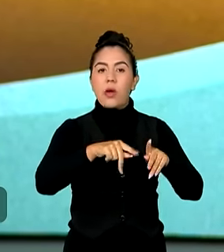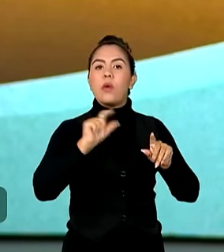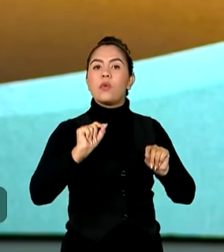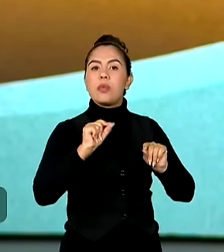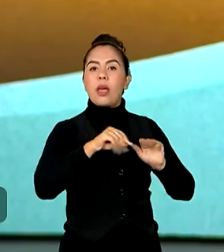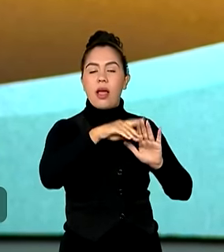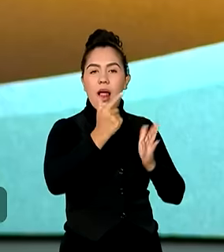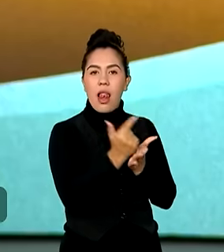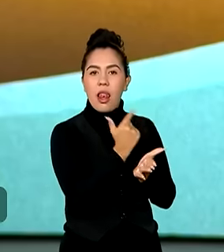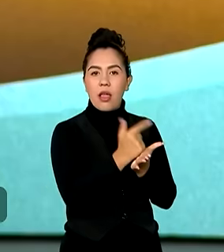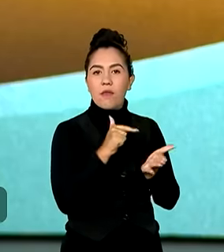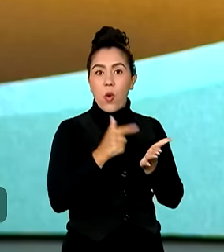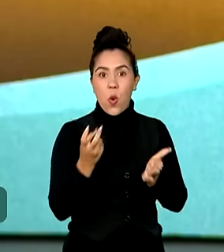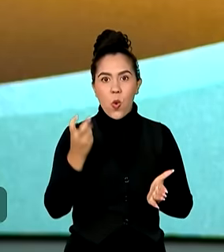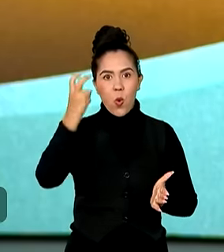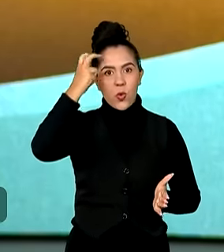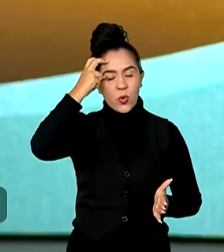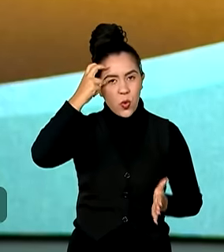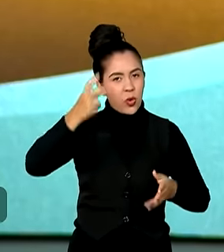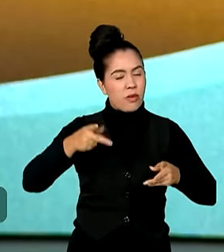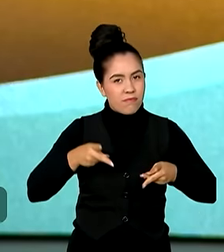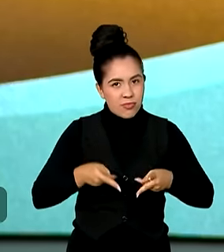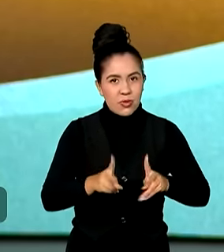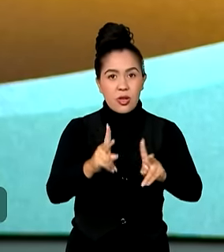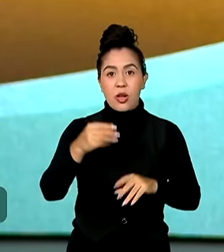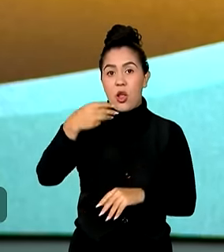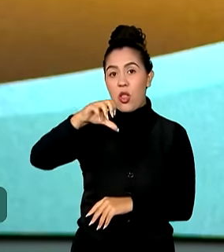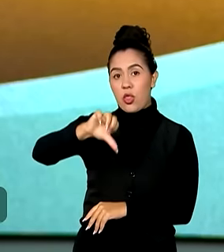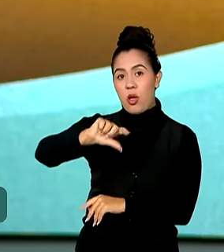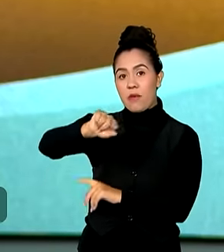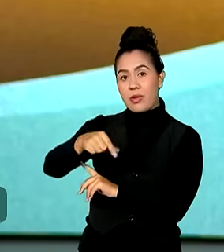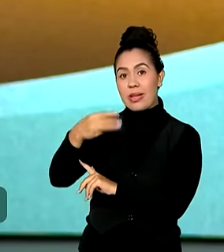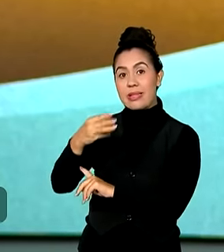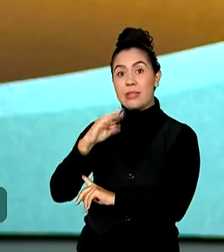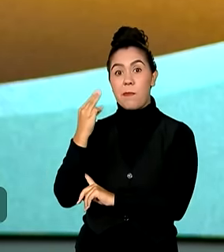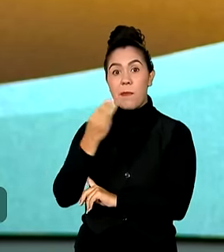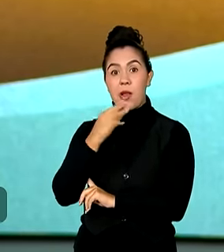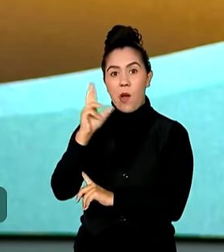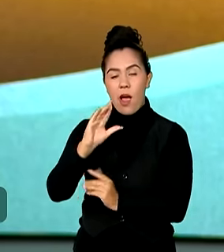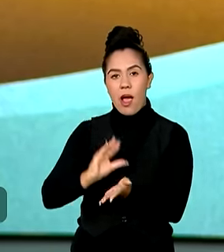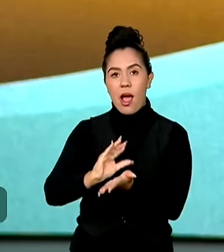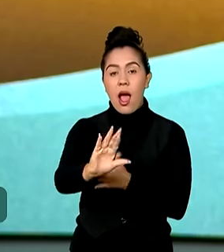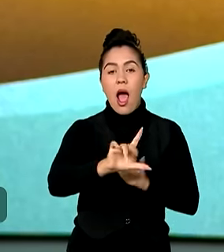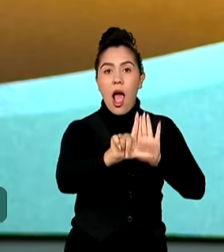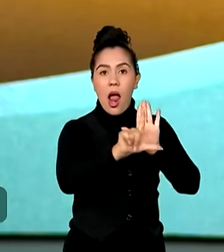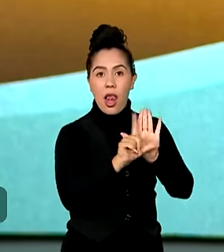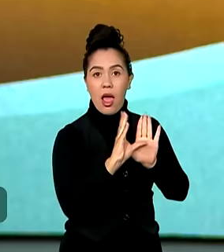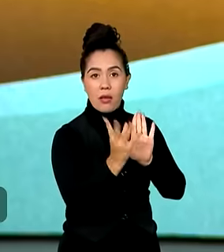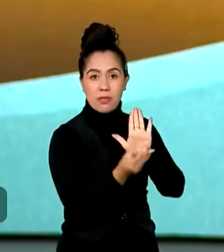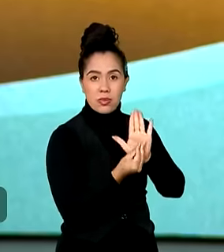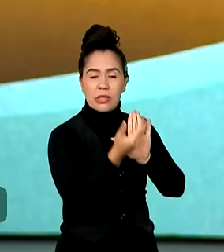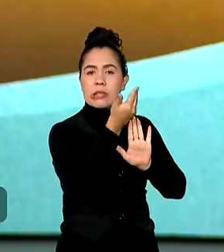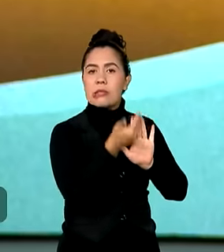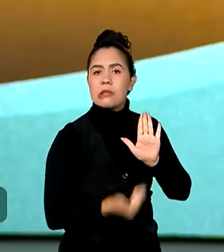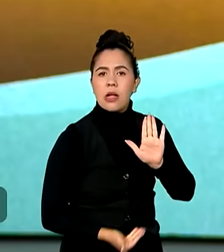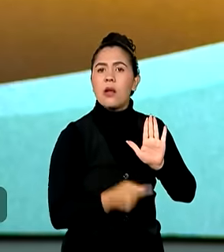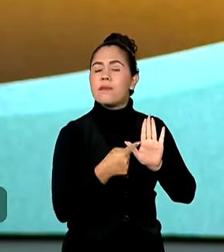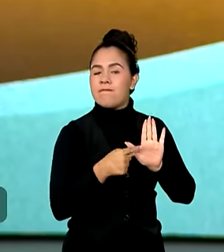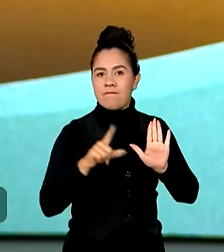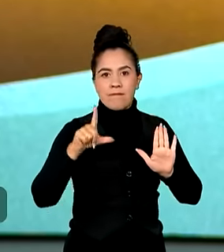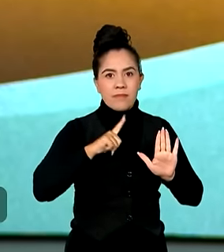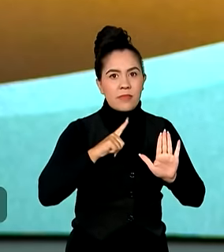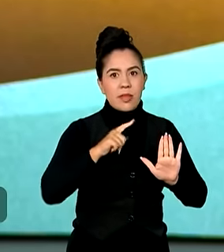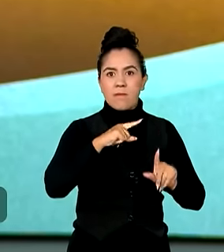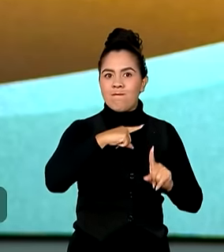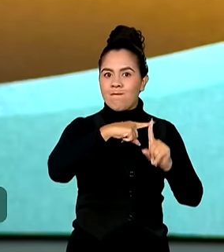Viva, um total de investimento de 9,3 milhões. A Lei Rouanet tem sido uma das melhores ferramentas e mais